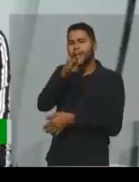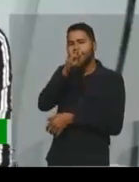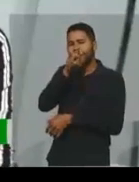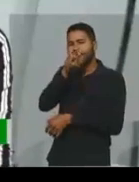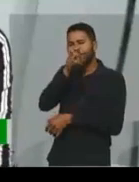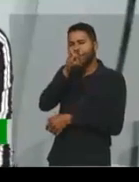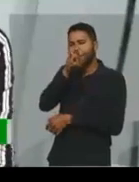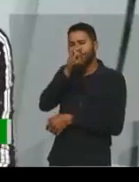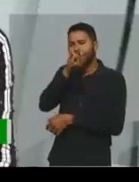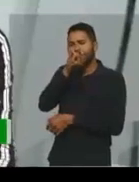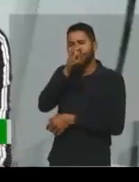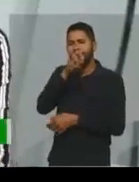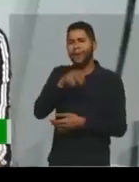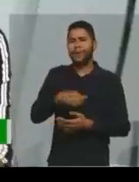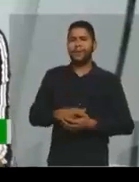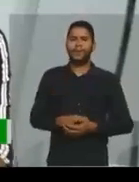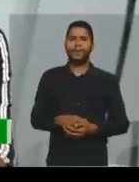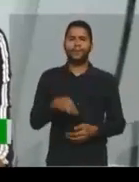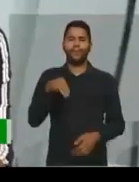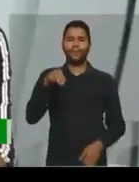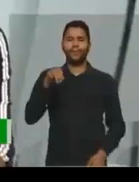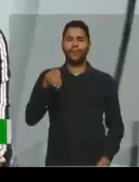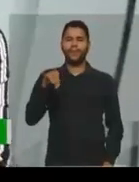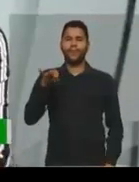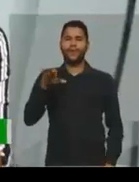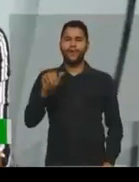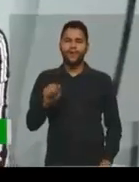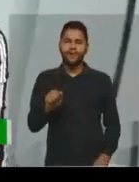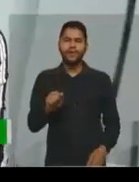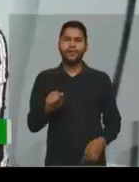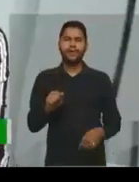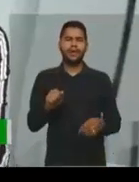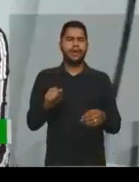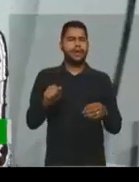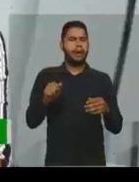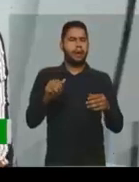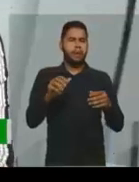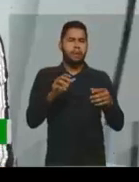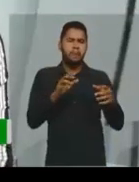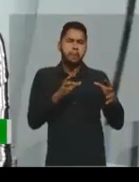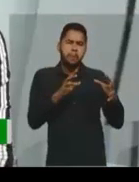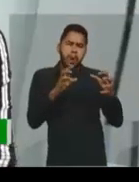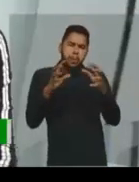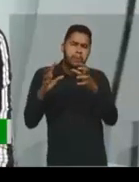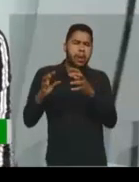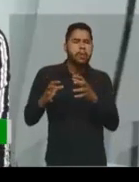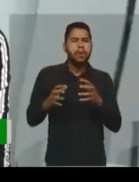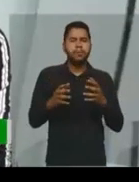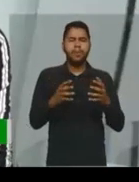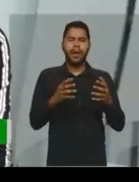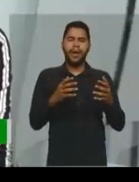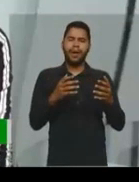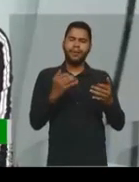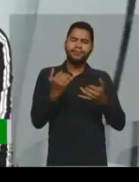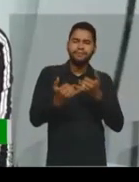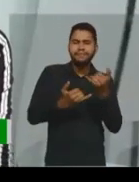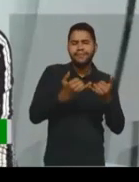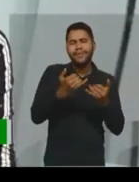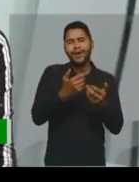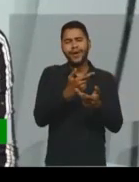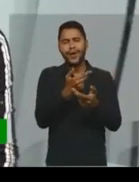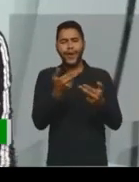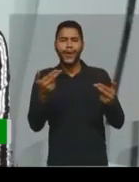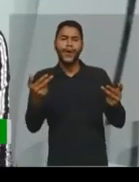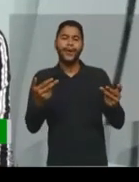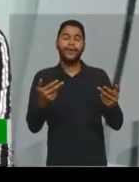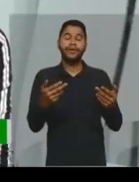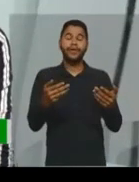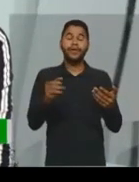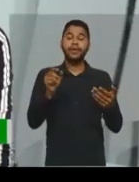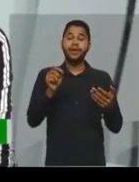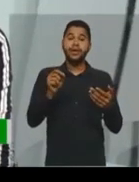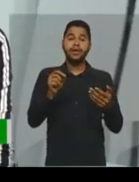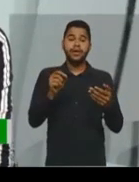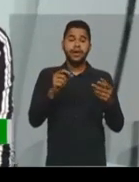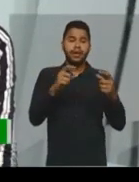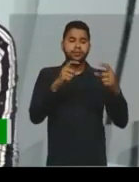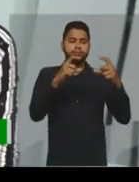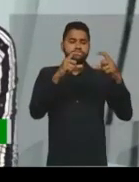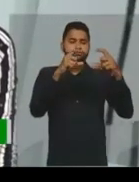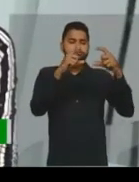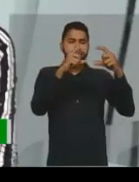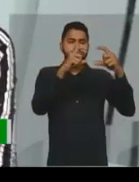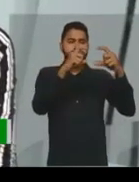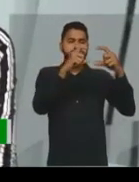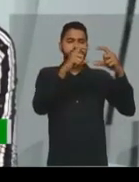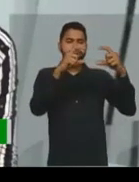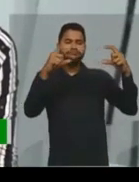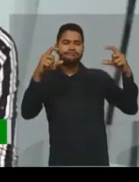aquele conflito, aquela trama, né? E as tirinhas, elas são mais curtas,